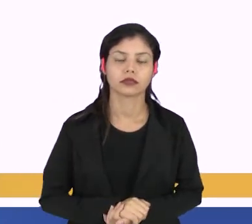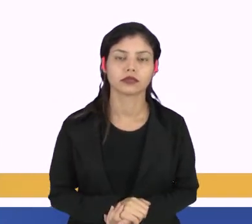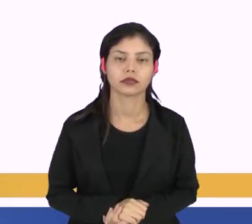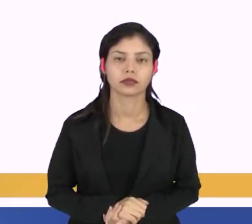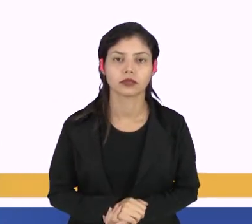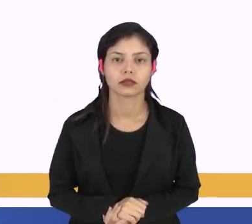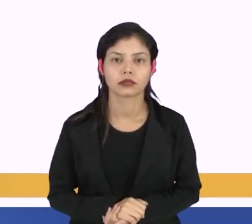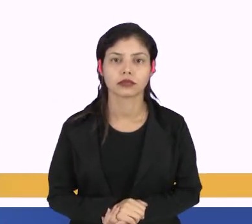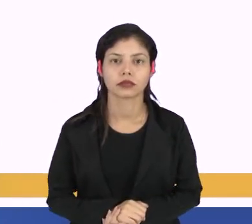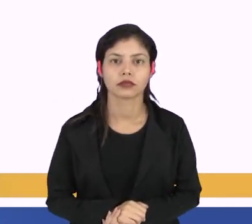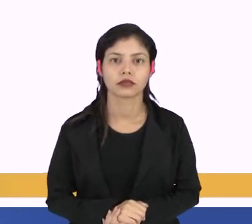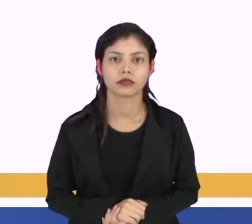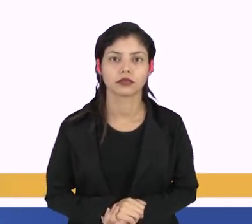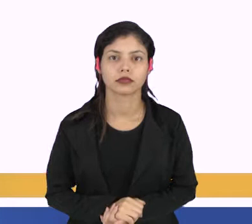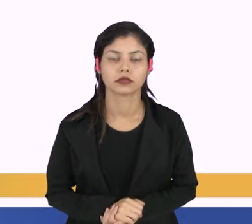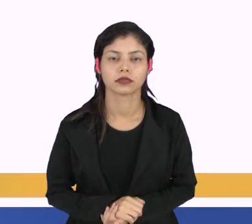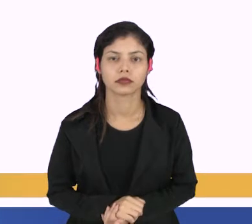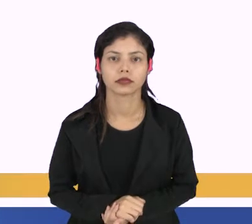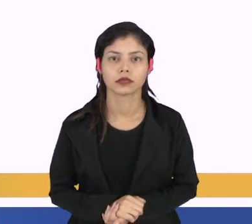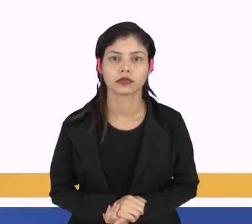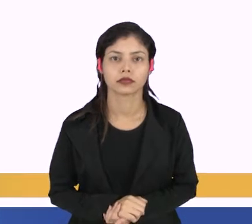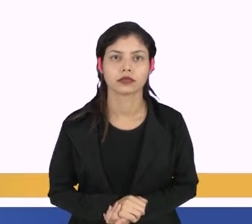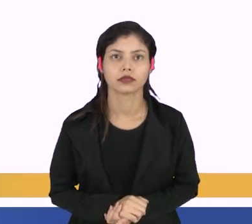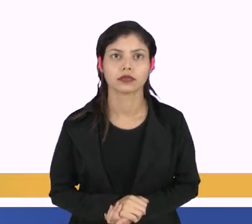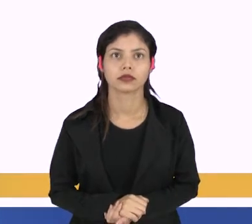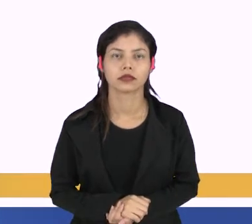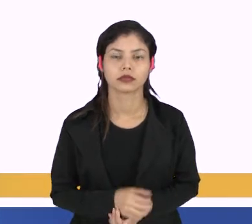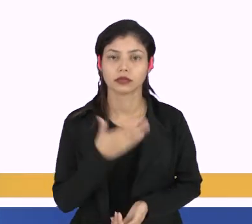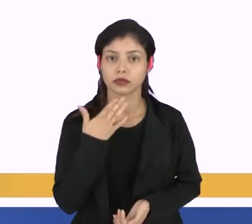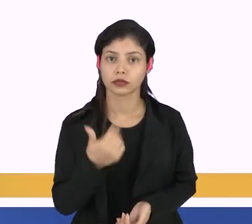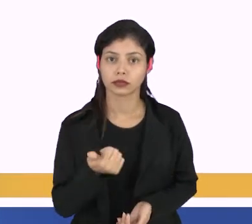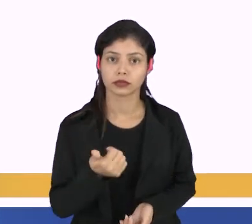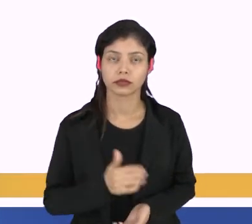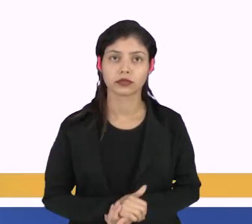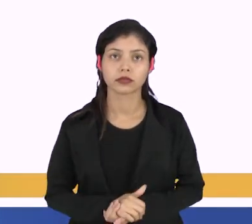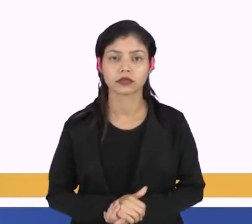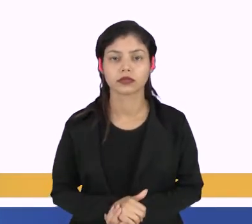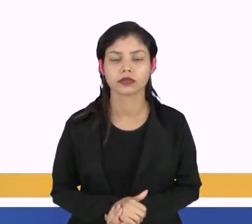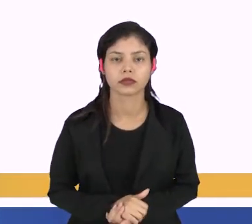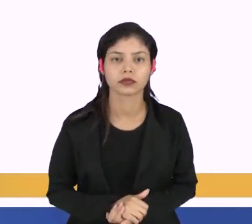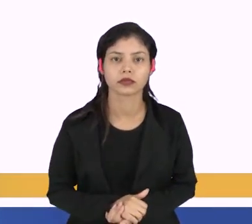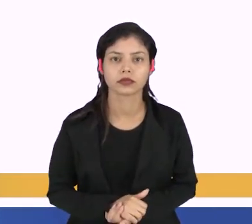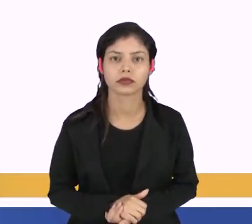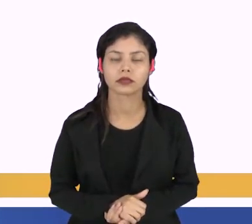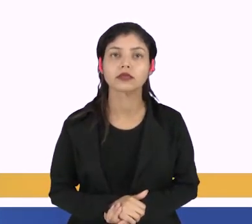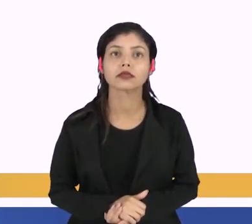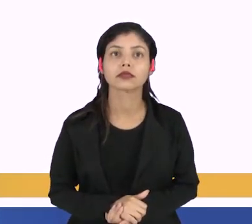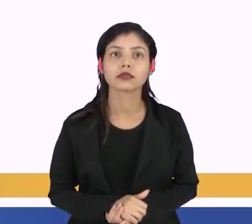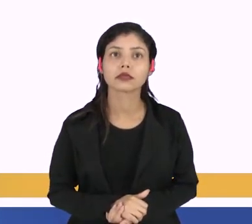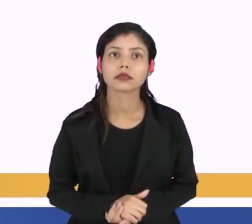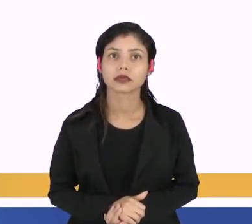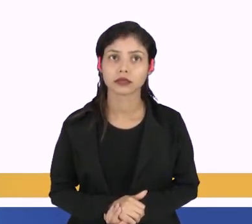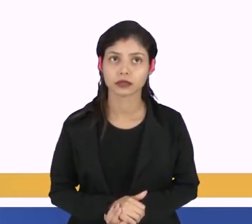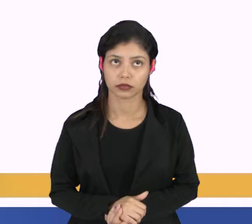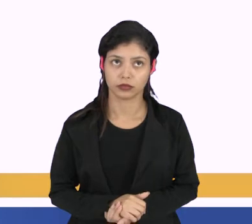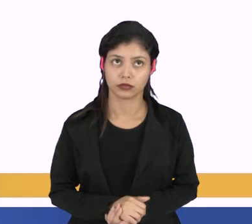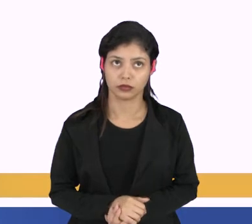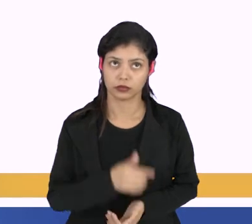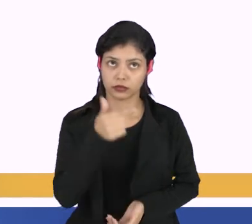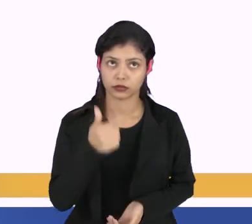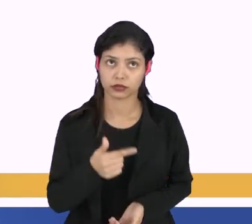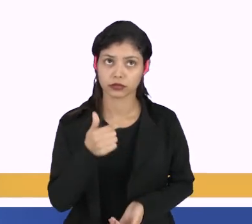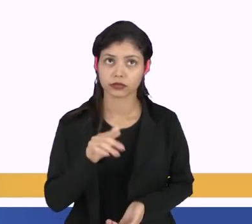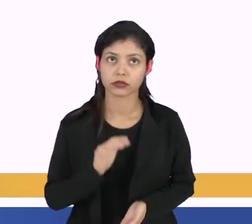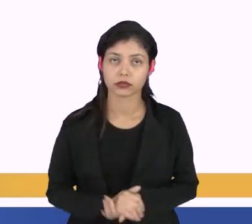2 vezes o 4. Tudo bem? A segunda etapa, nós